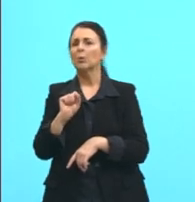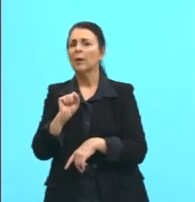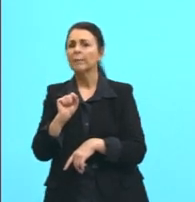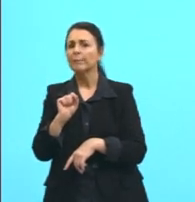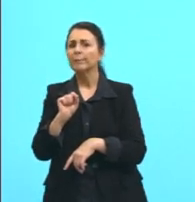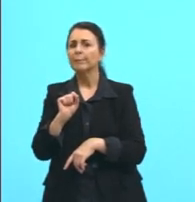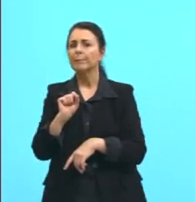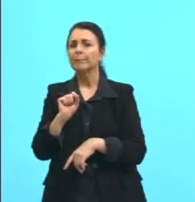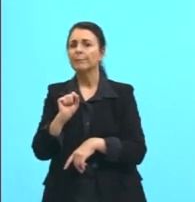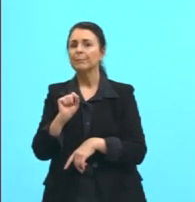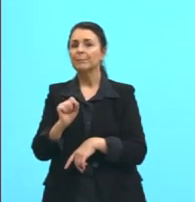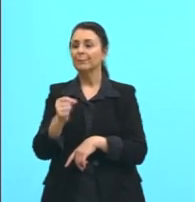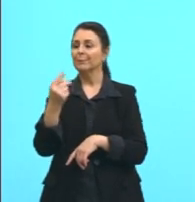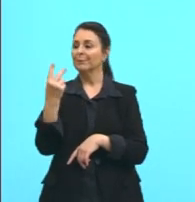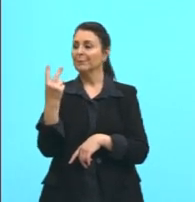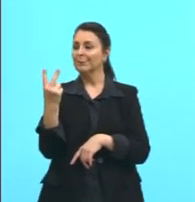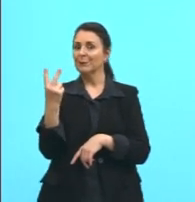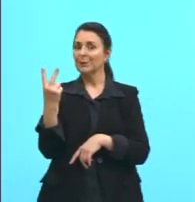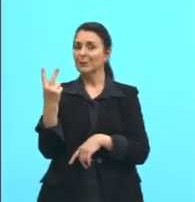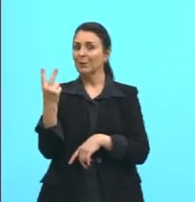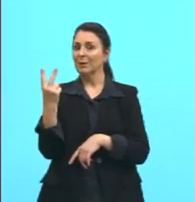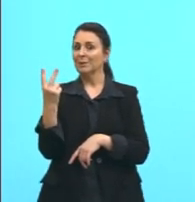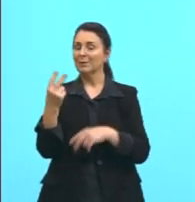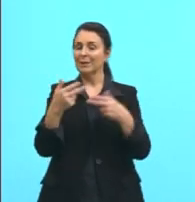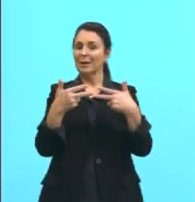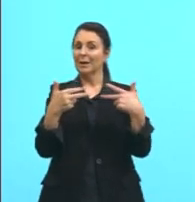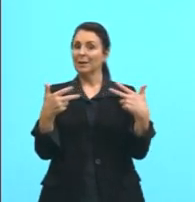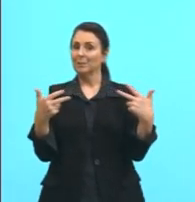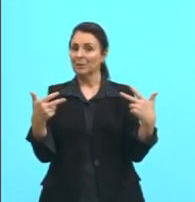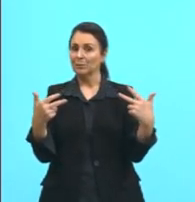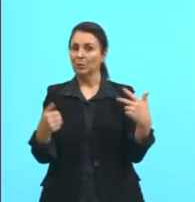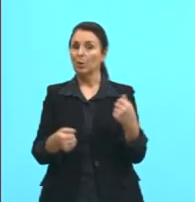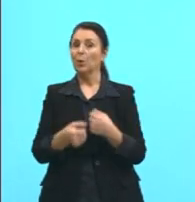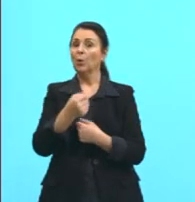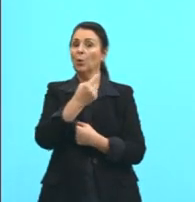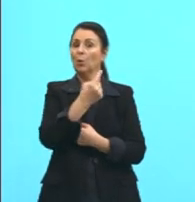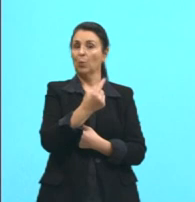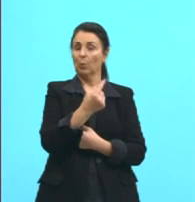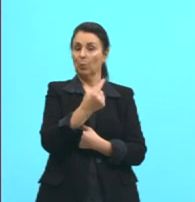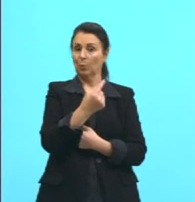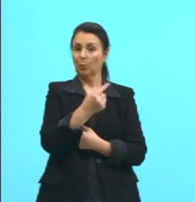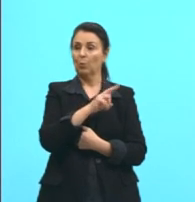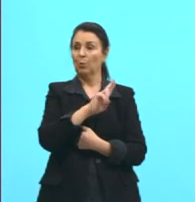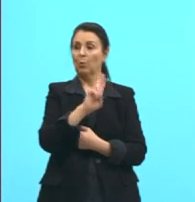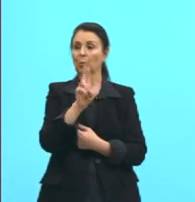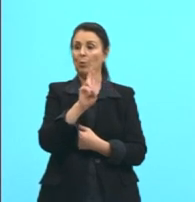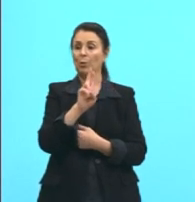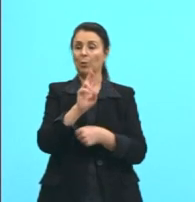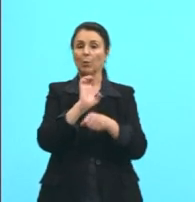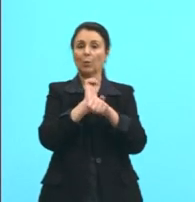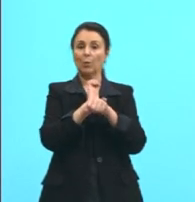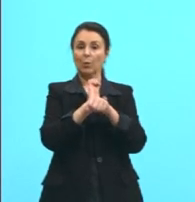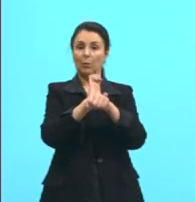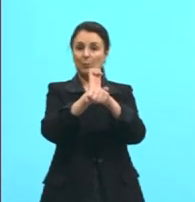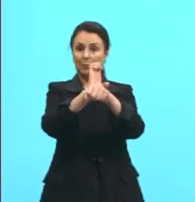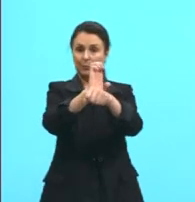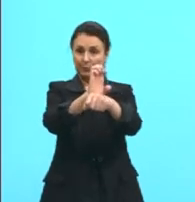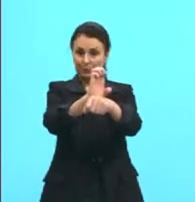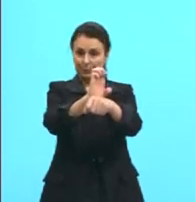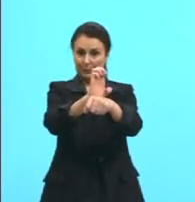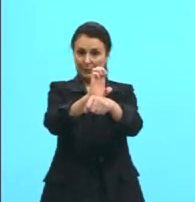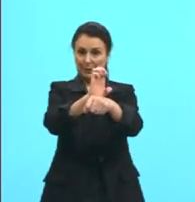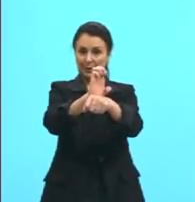menos, dois elementos. Um que eu vou chamar de enunciador ou emissor.